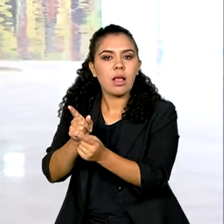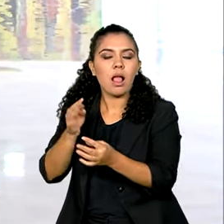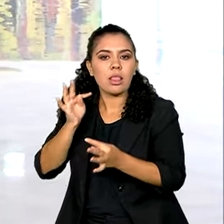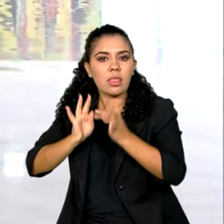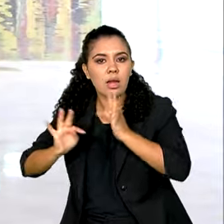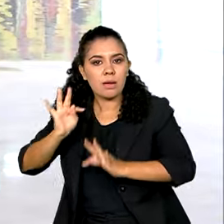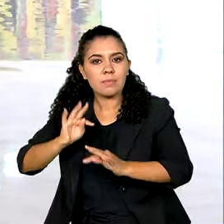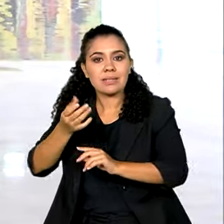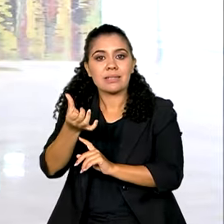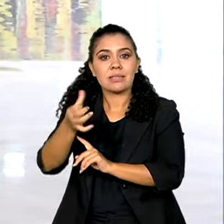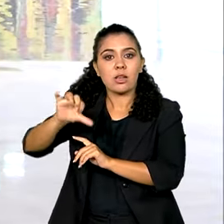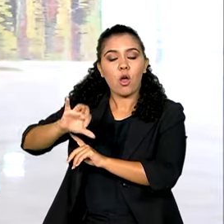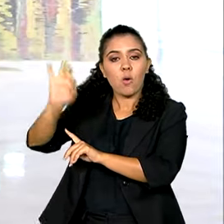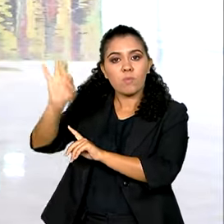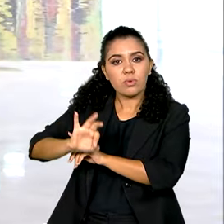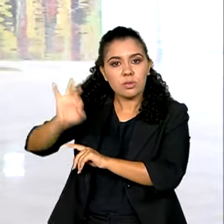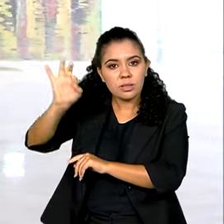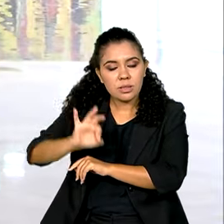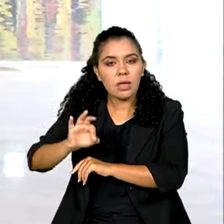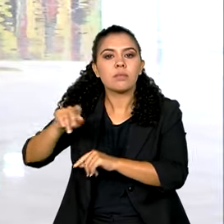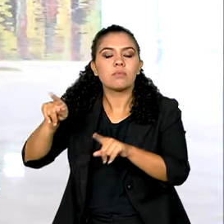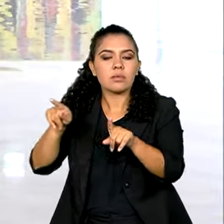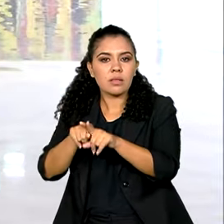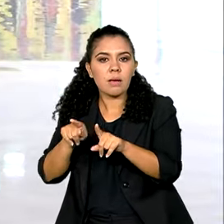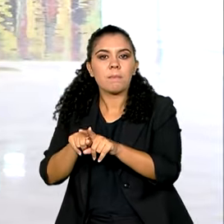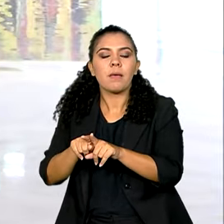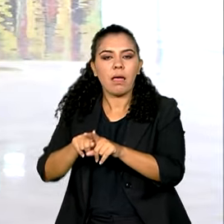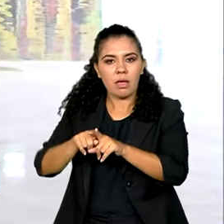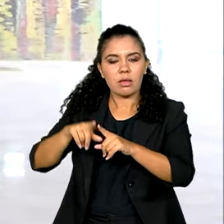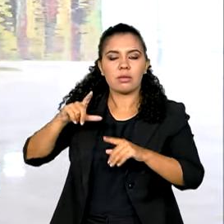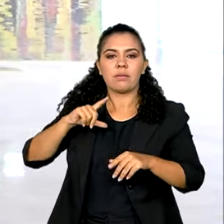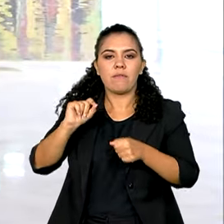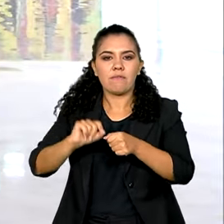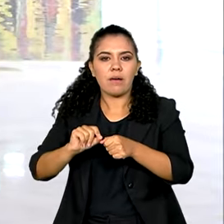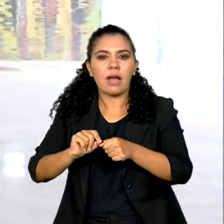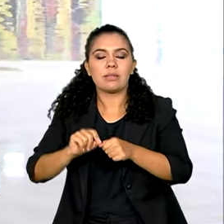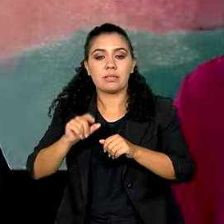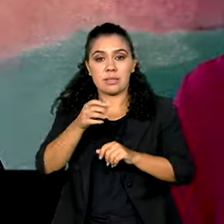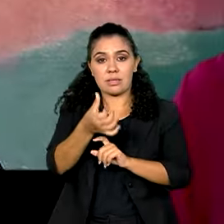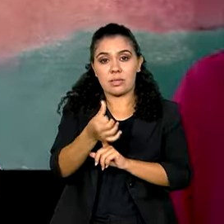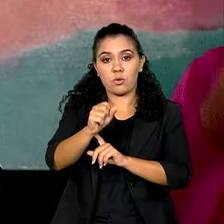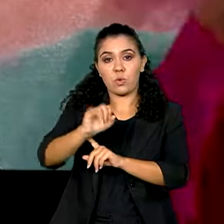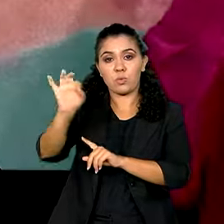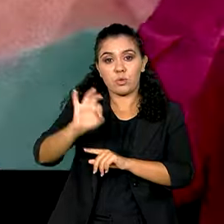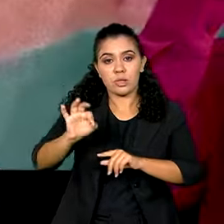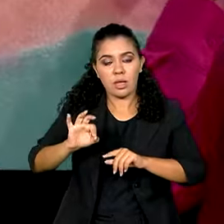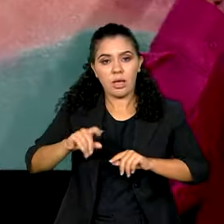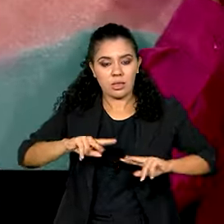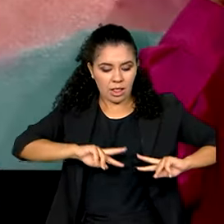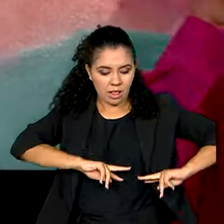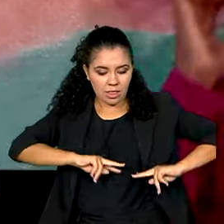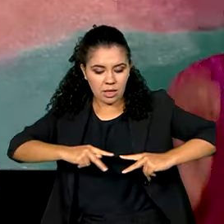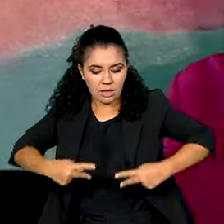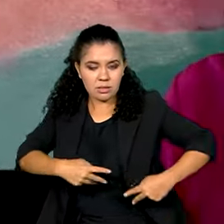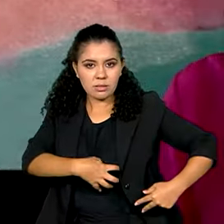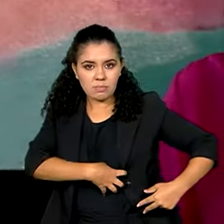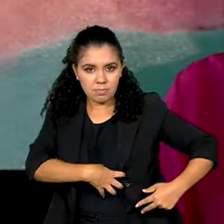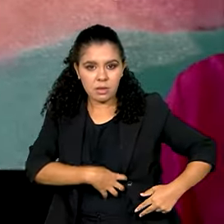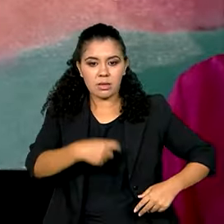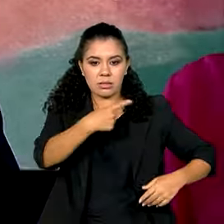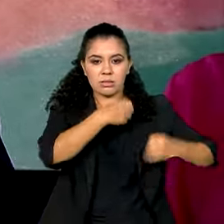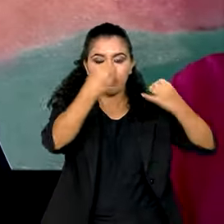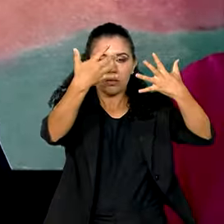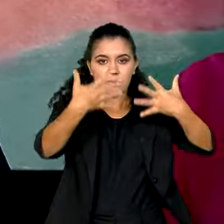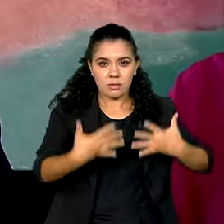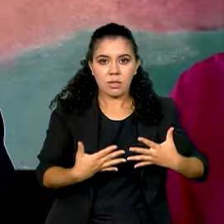rádio e quimioterapia e fazem 58% dos transplantes. Desde 2013 não há revisão dessa